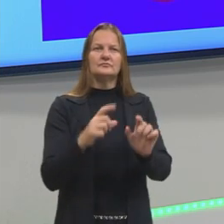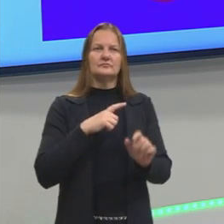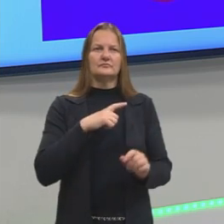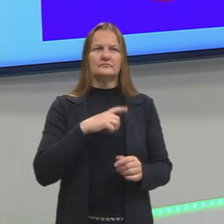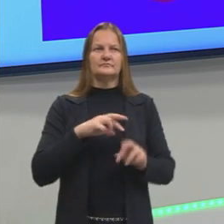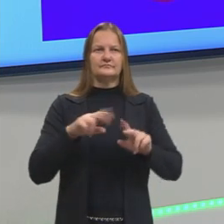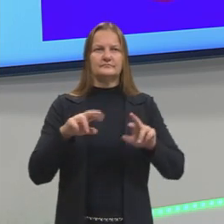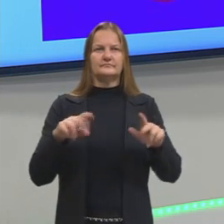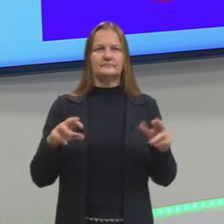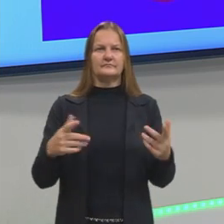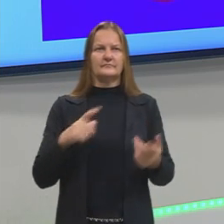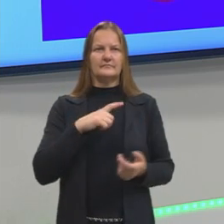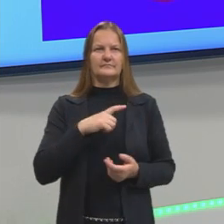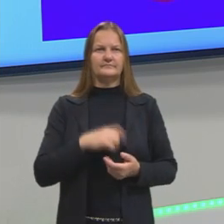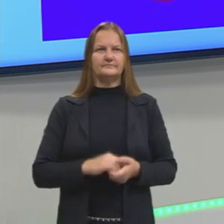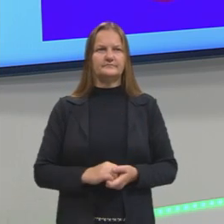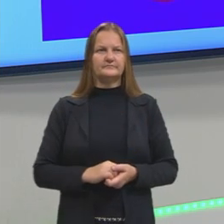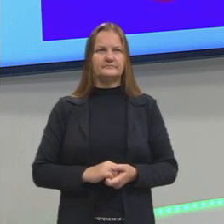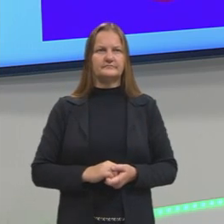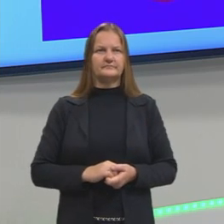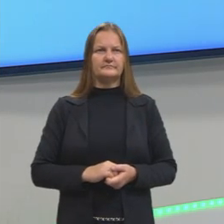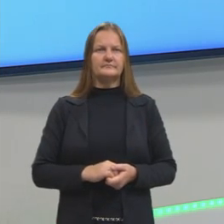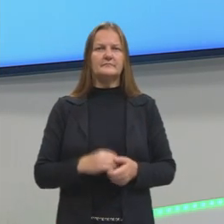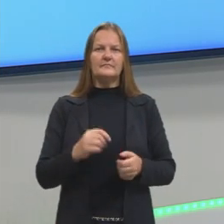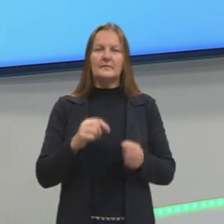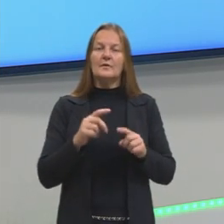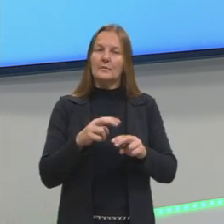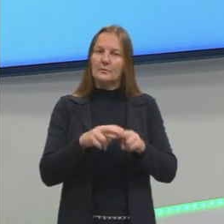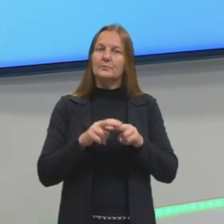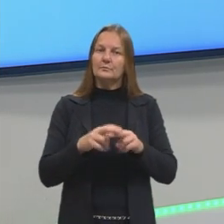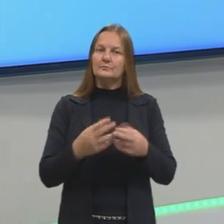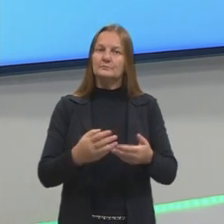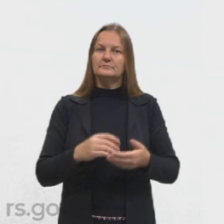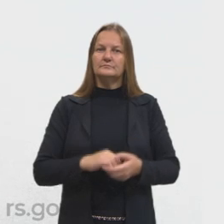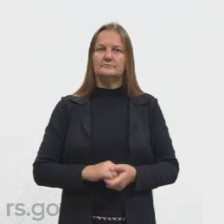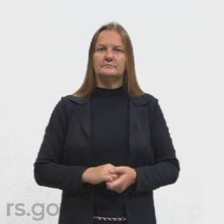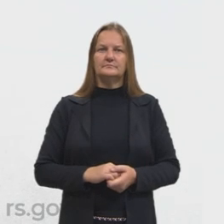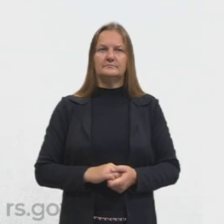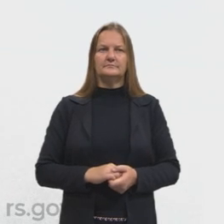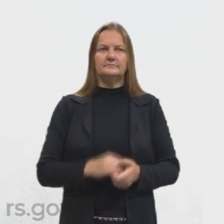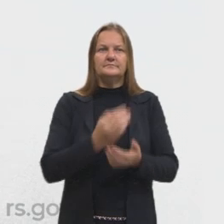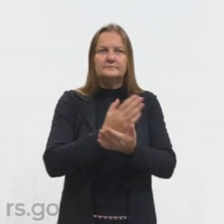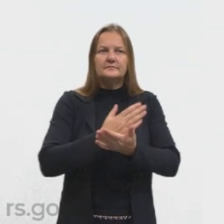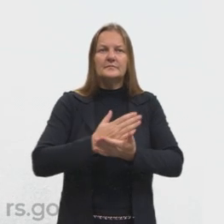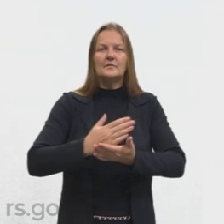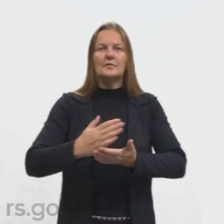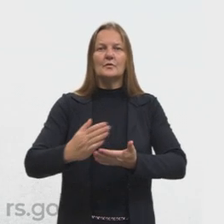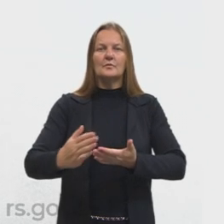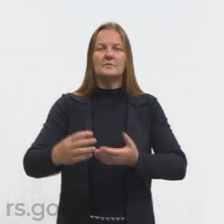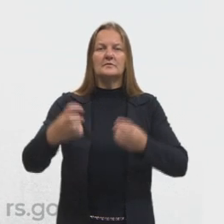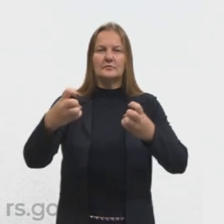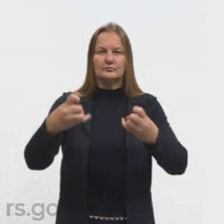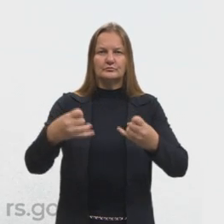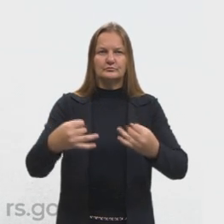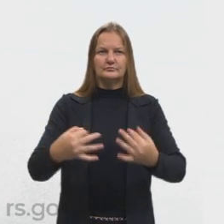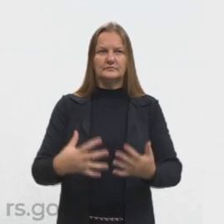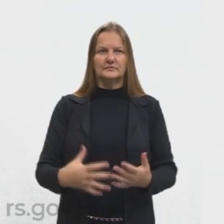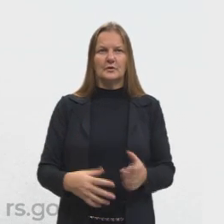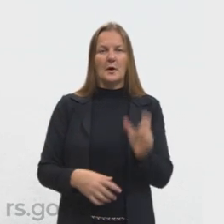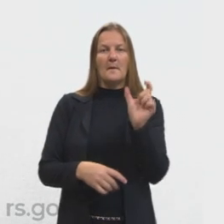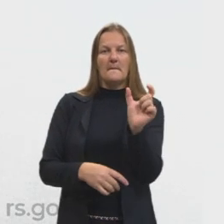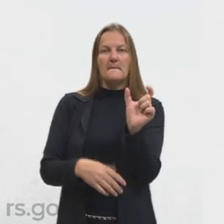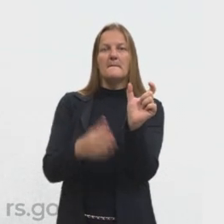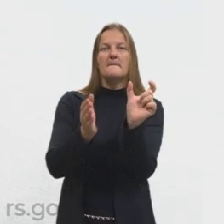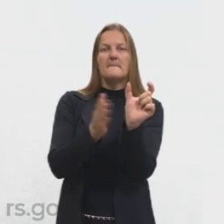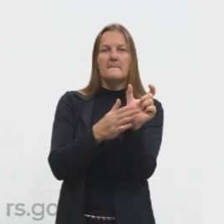linguagem. Beleza? Vamos adiante, então. Vou começar trabalhando com vocês. Denotação.